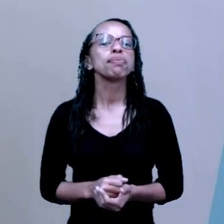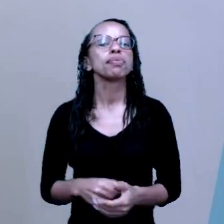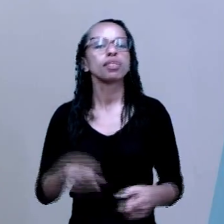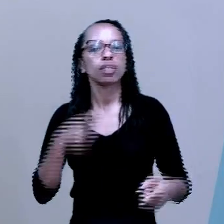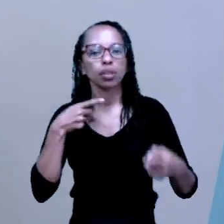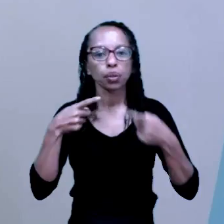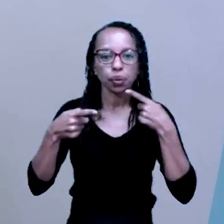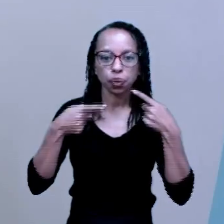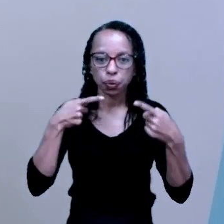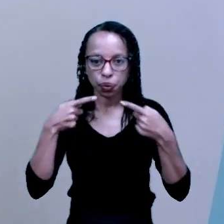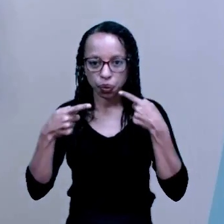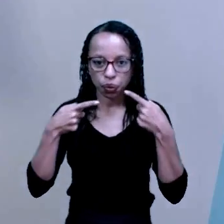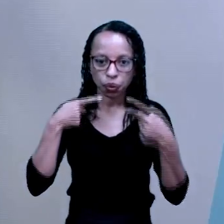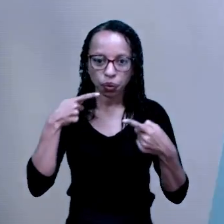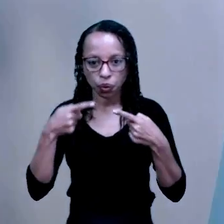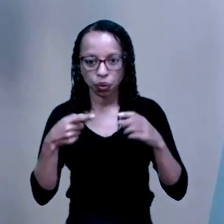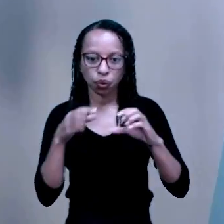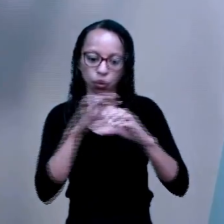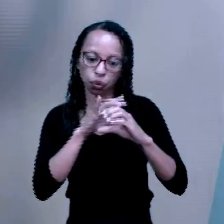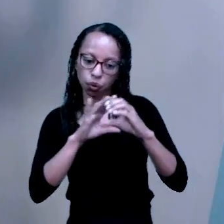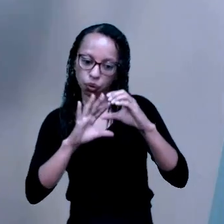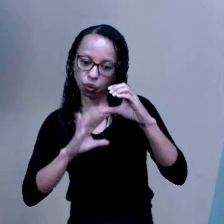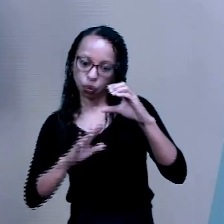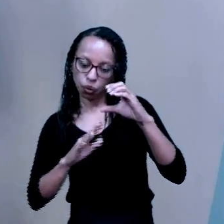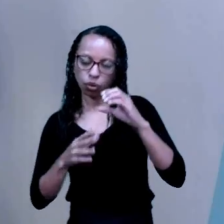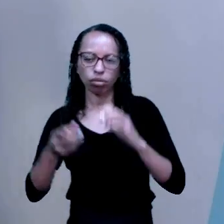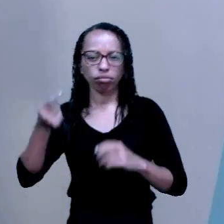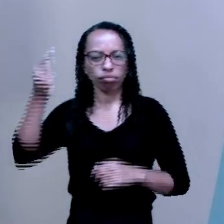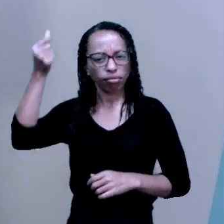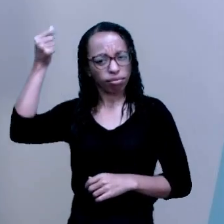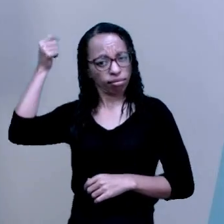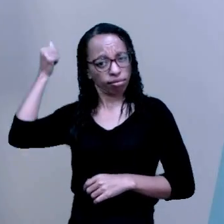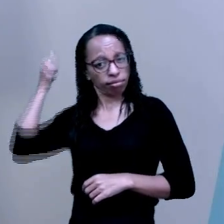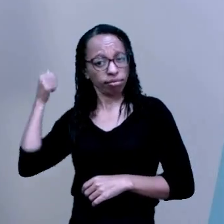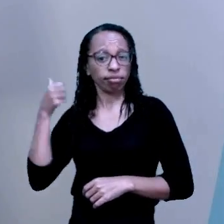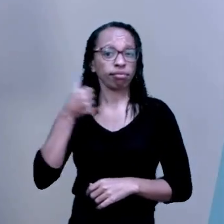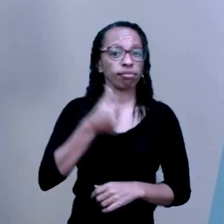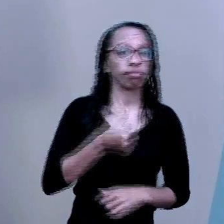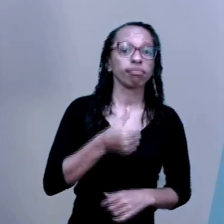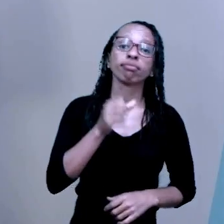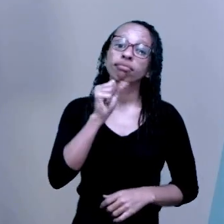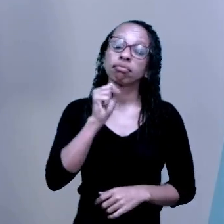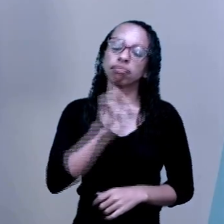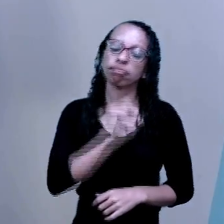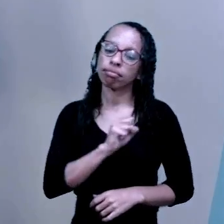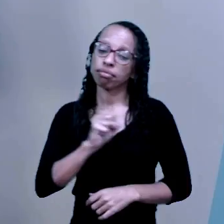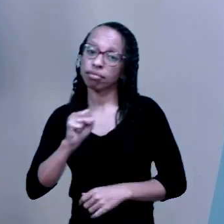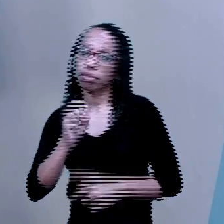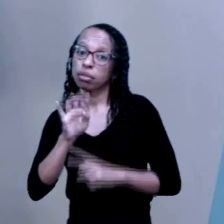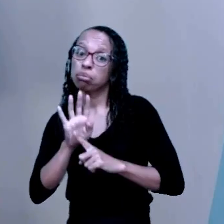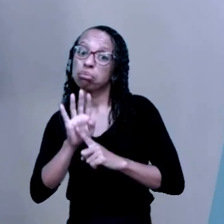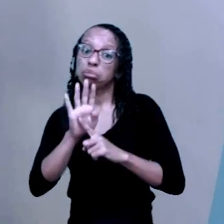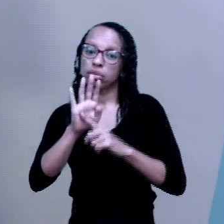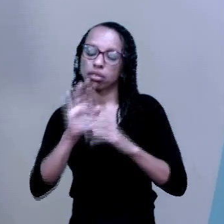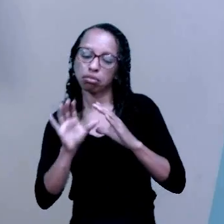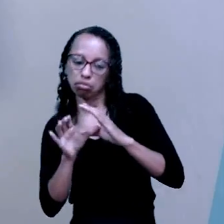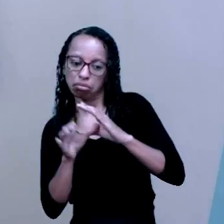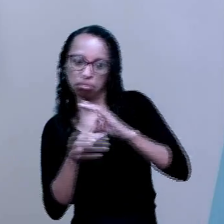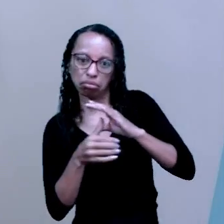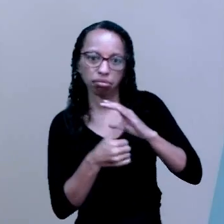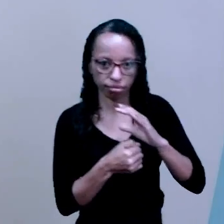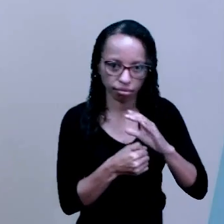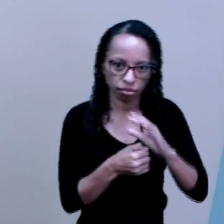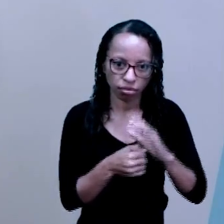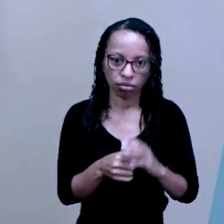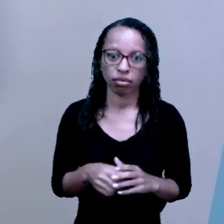discutiu que a charge, lá em 1800, já tematizava corrupção. Então, notem que